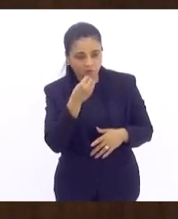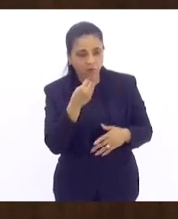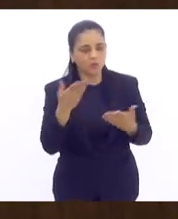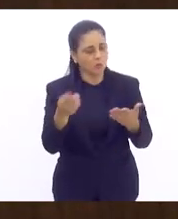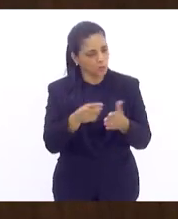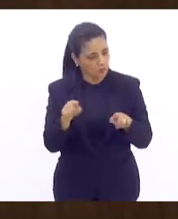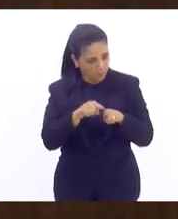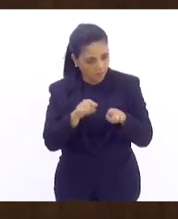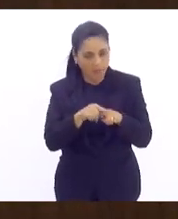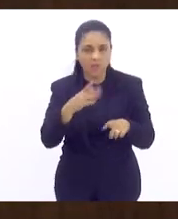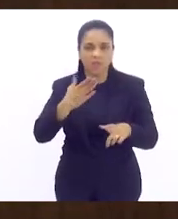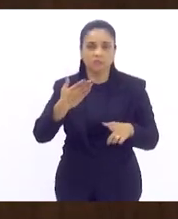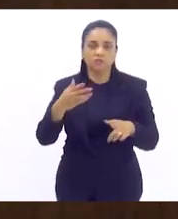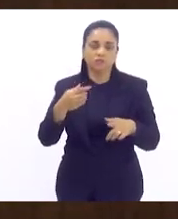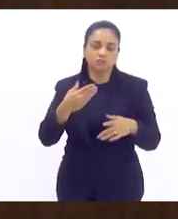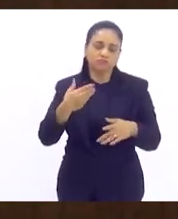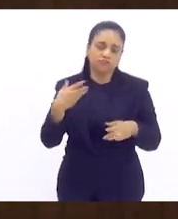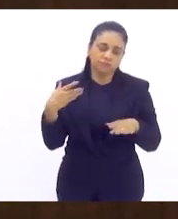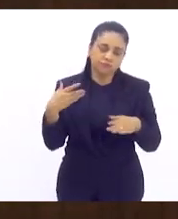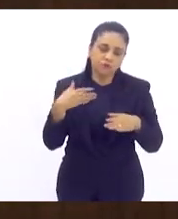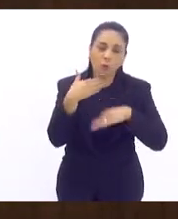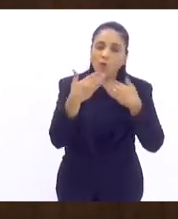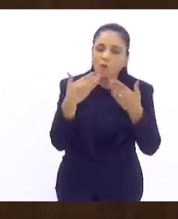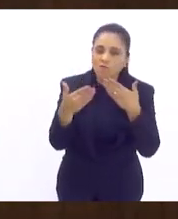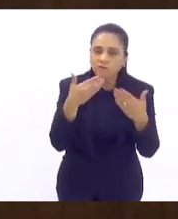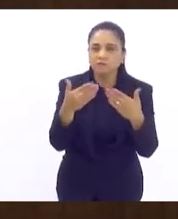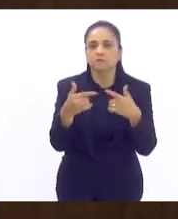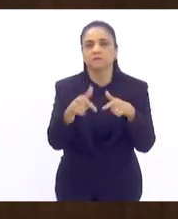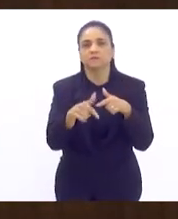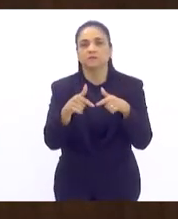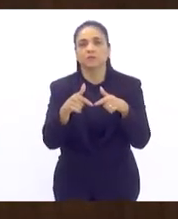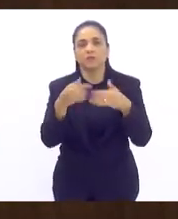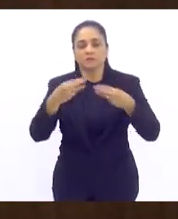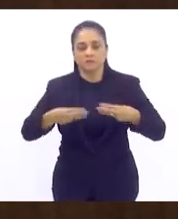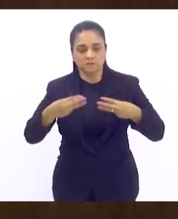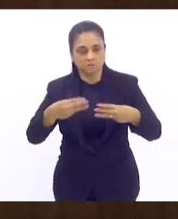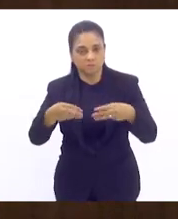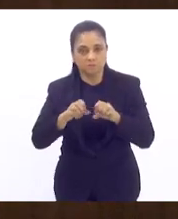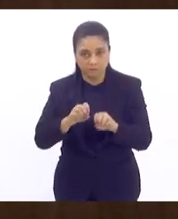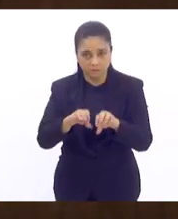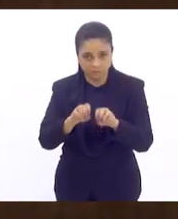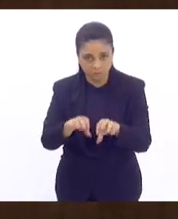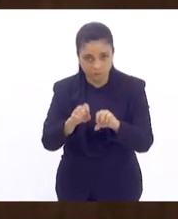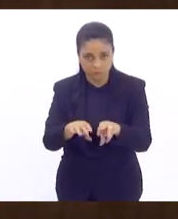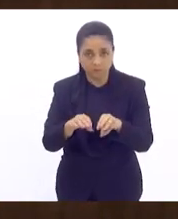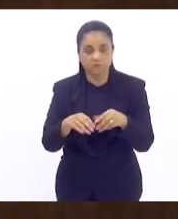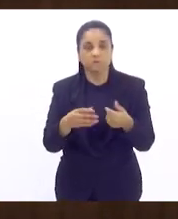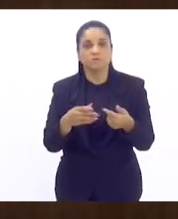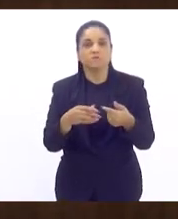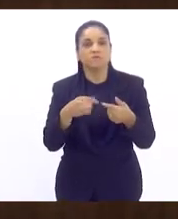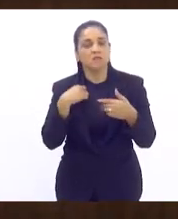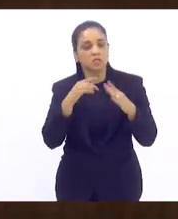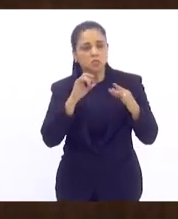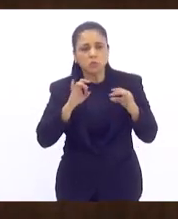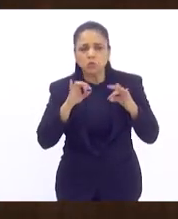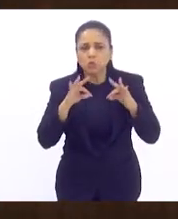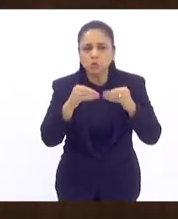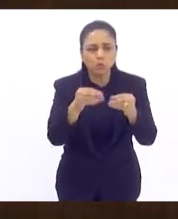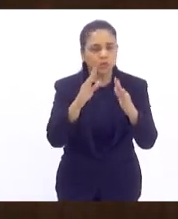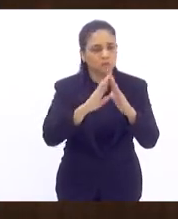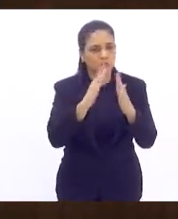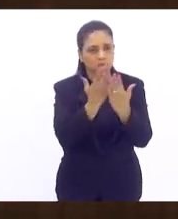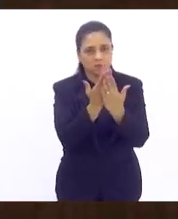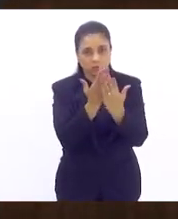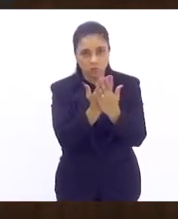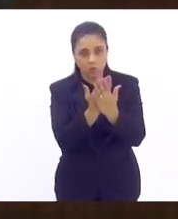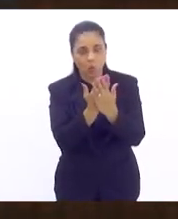governo do Estado está colocando em todas as escolas estaduais o Rede Escola, que é